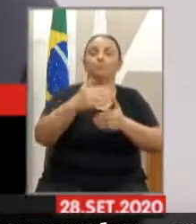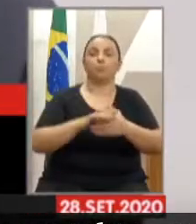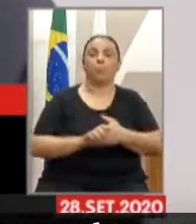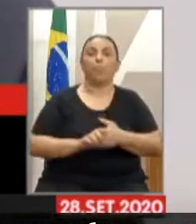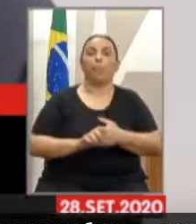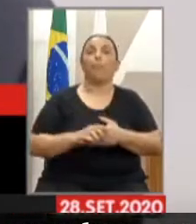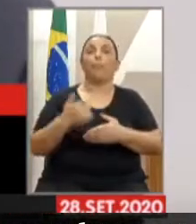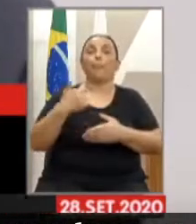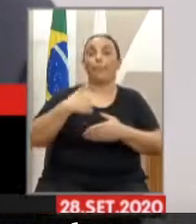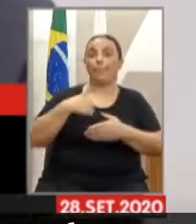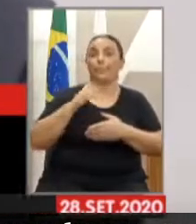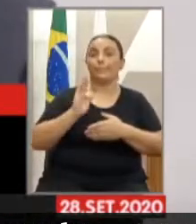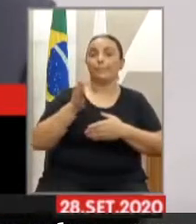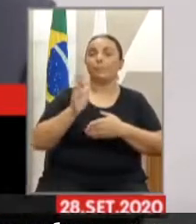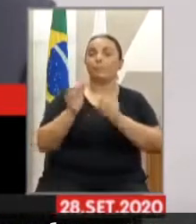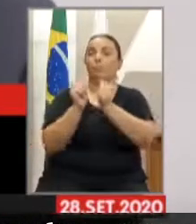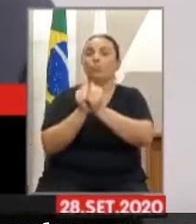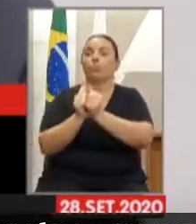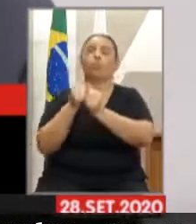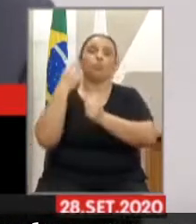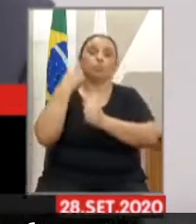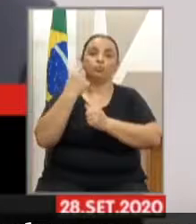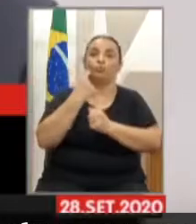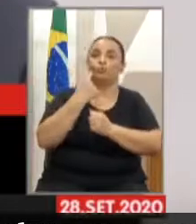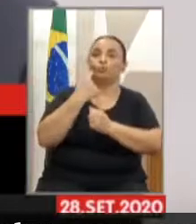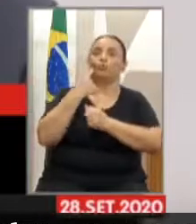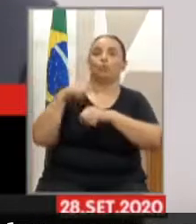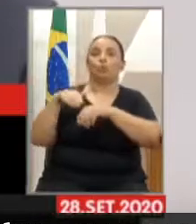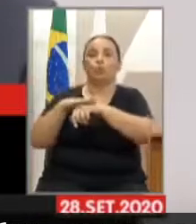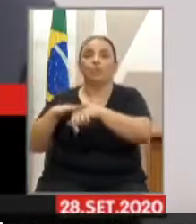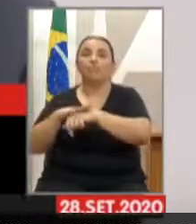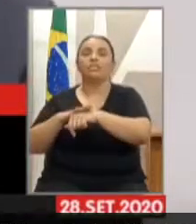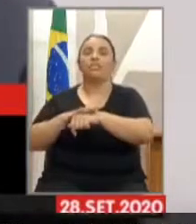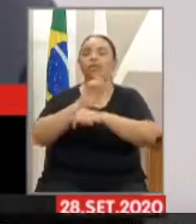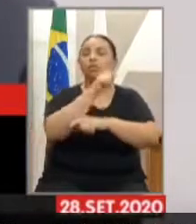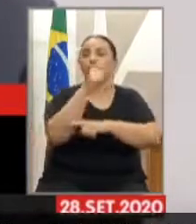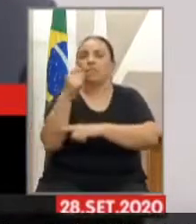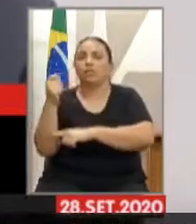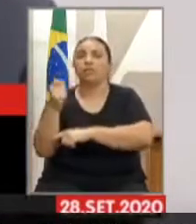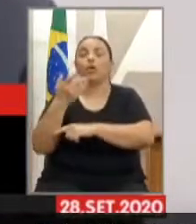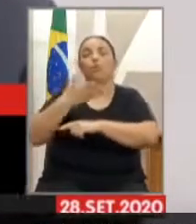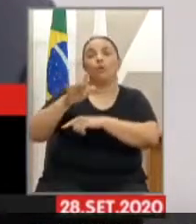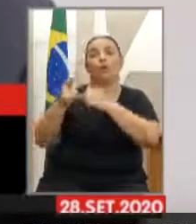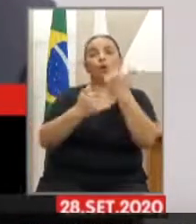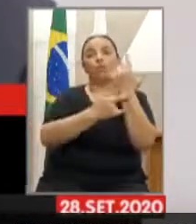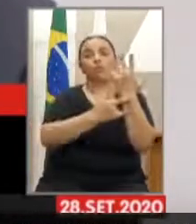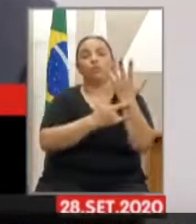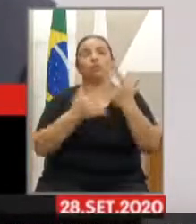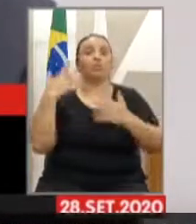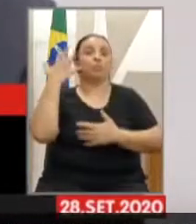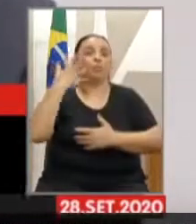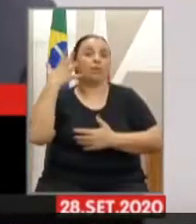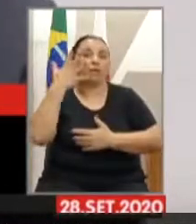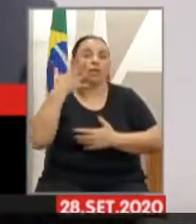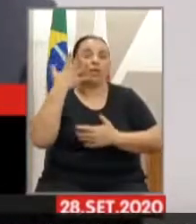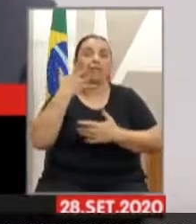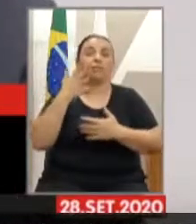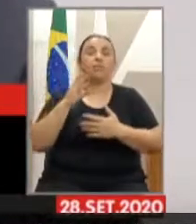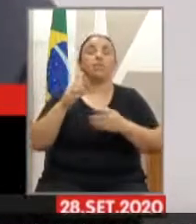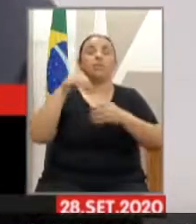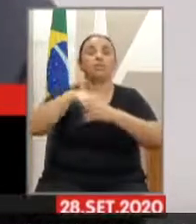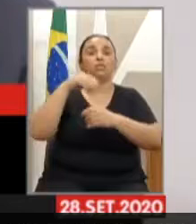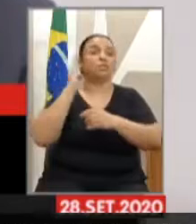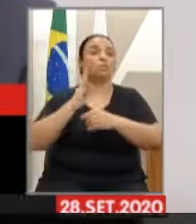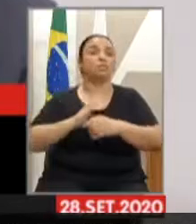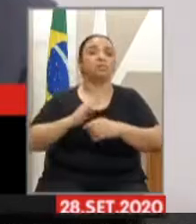segmentos dos surdos, as associações, fui no UFMG, fiz palestras, ouvi o estado de Minas Gerais inteira. Nós temos